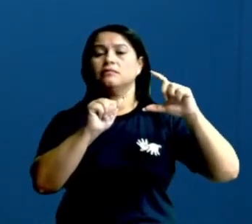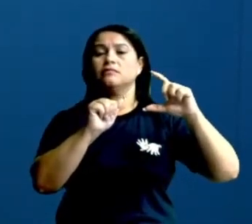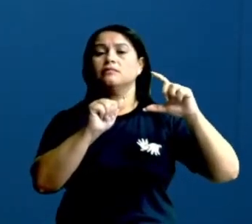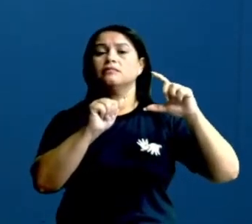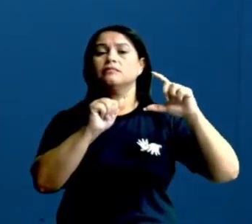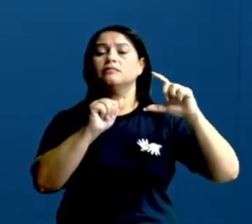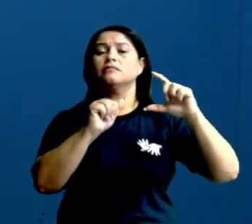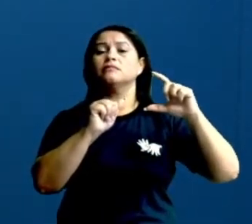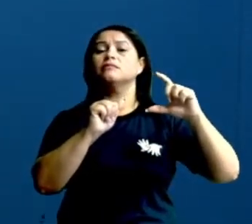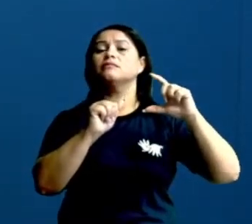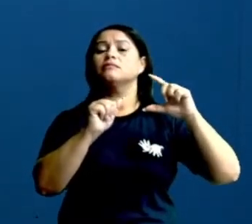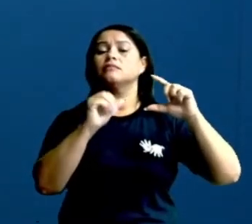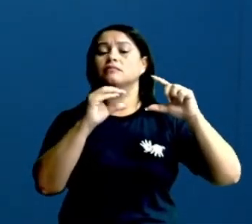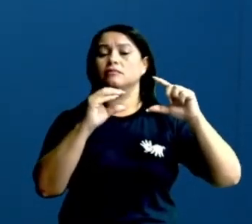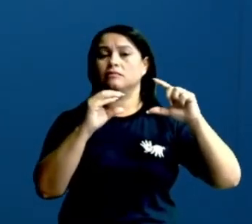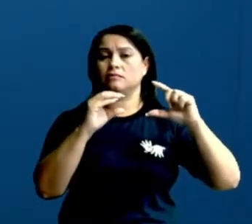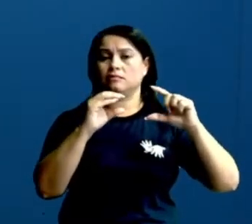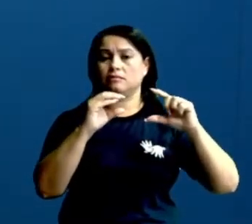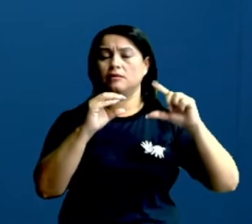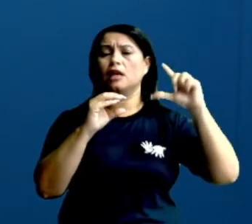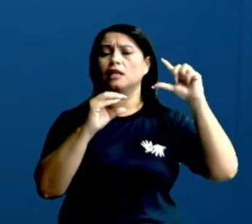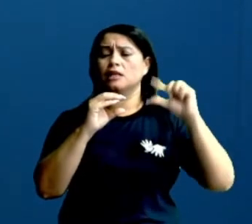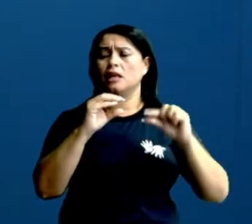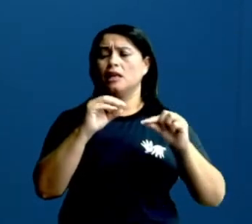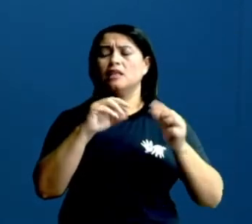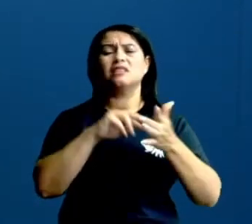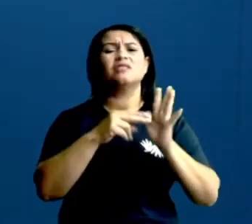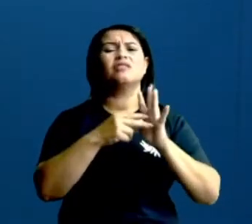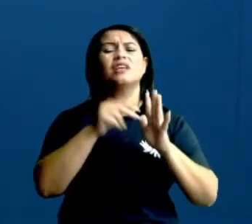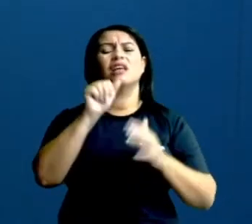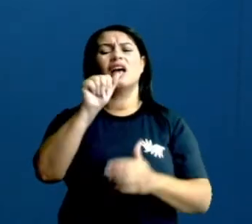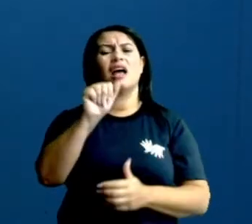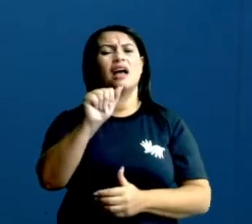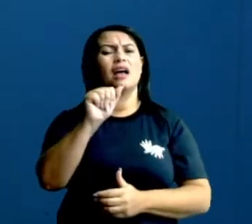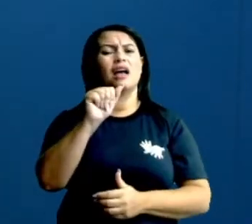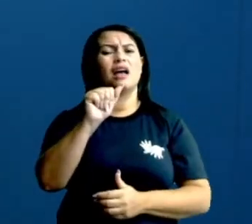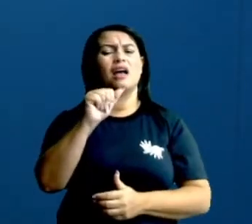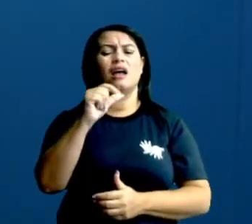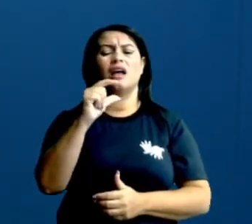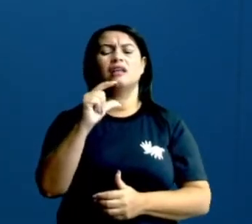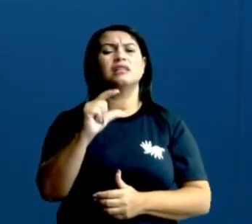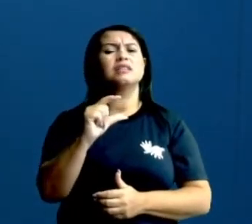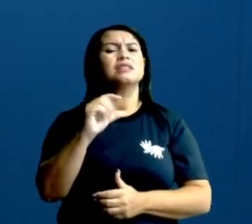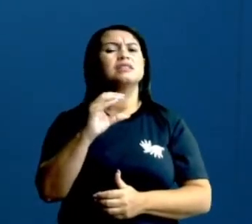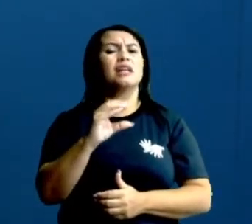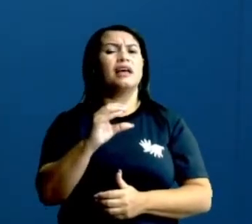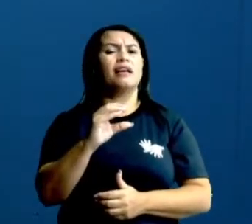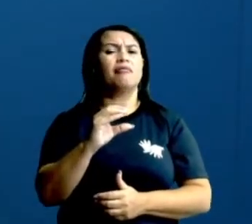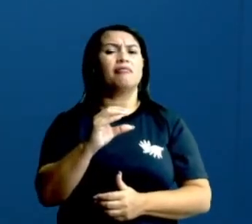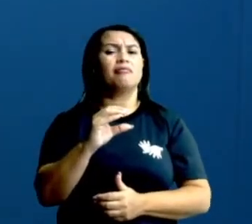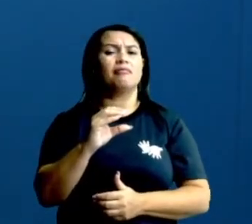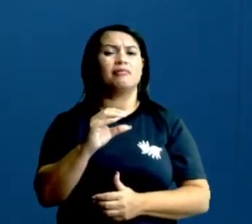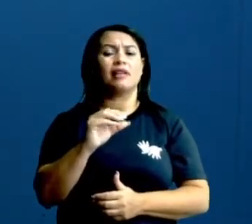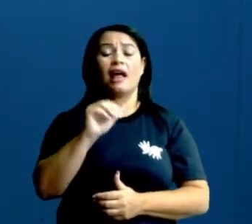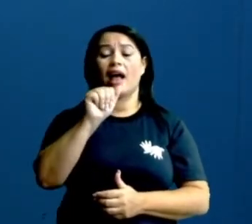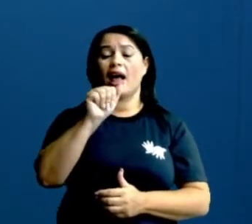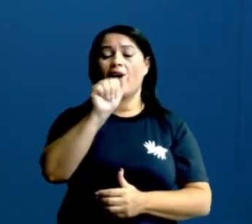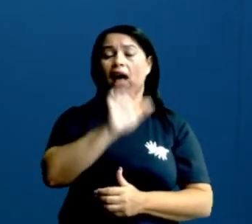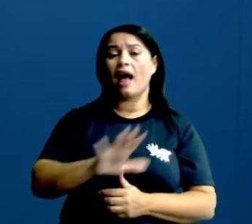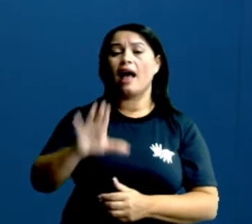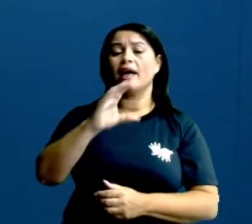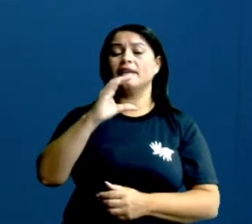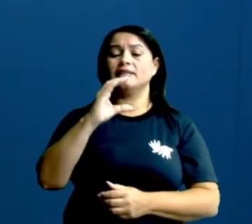Um A maiúsculo C. Professora, o que significa? A de área, C de